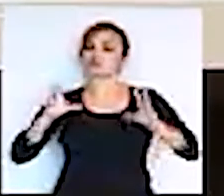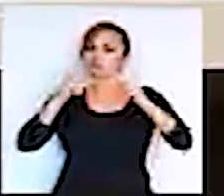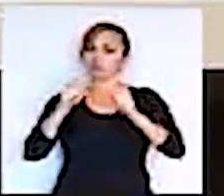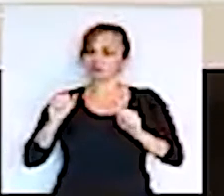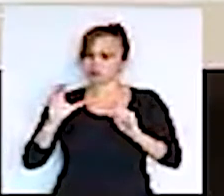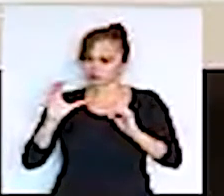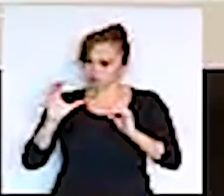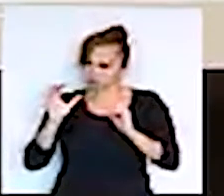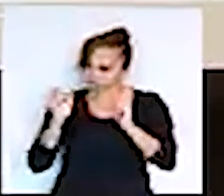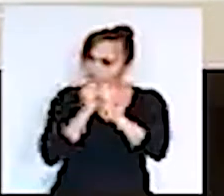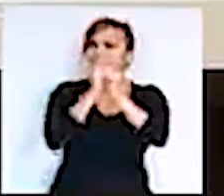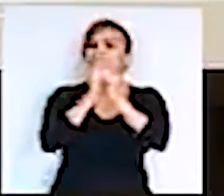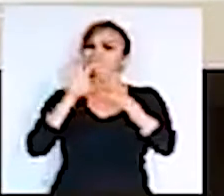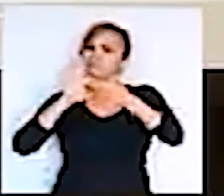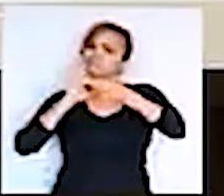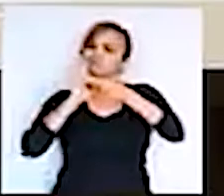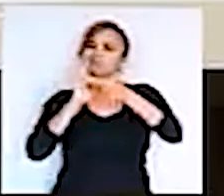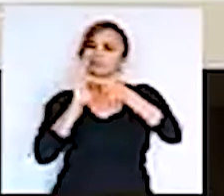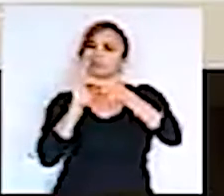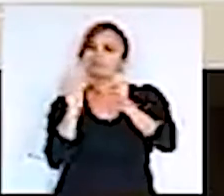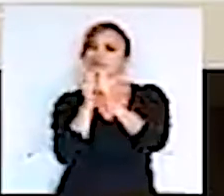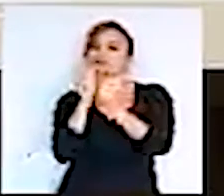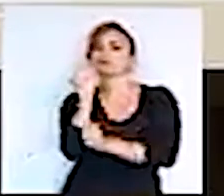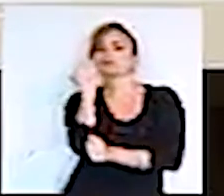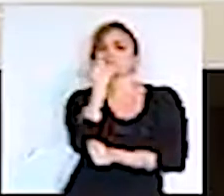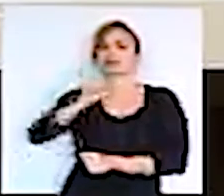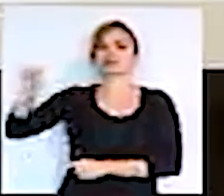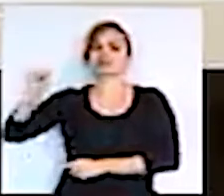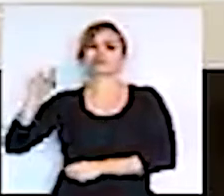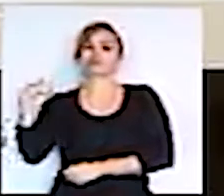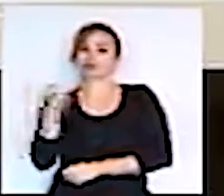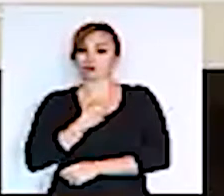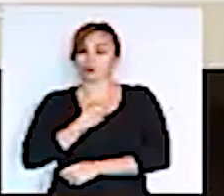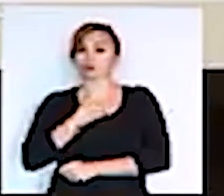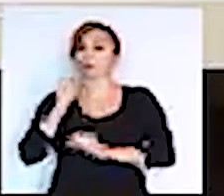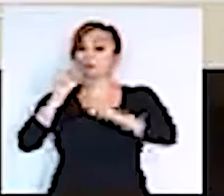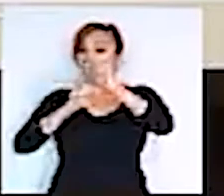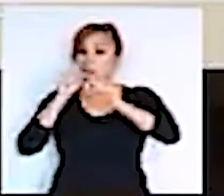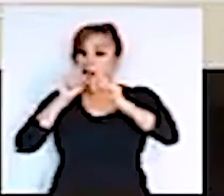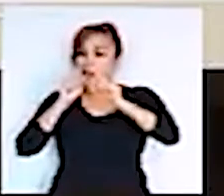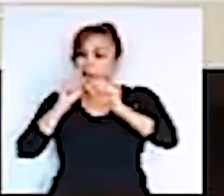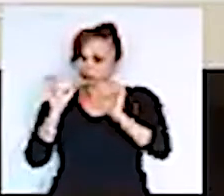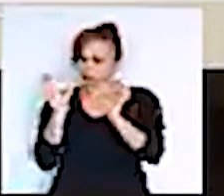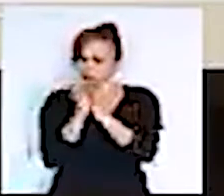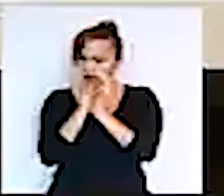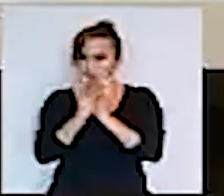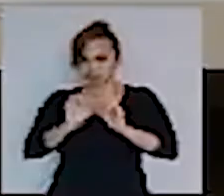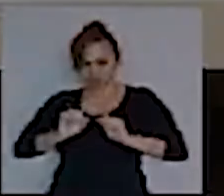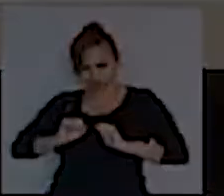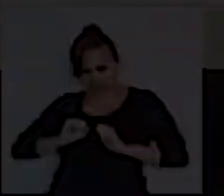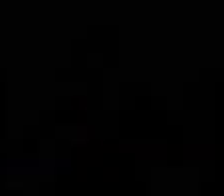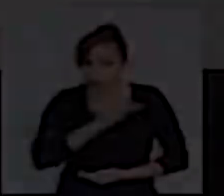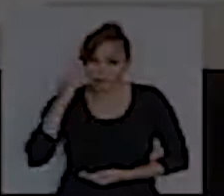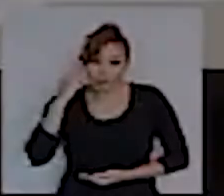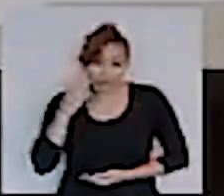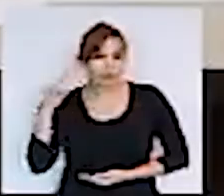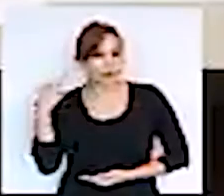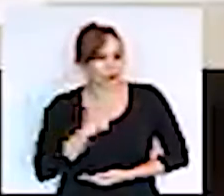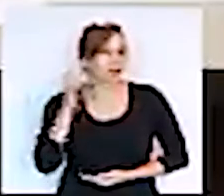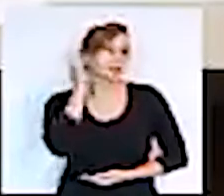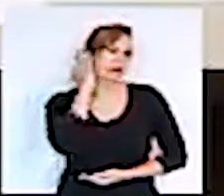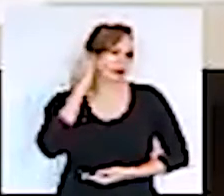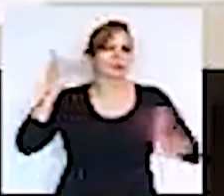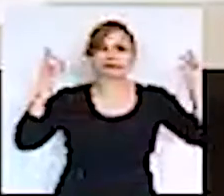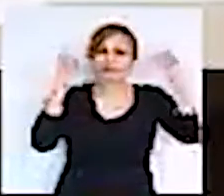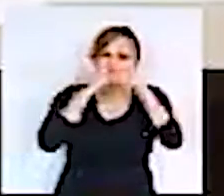ações realizadas ao enfrentamento do contágio do Covid-19 no estado de Rondônia. Olá, amigo de Rondônia.